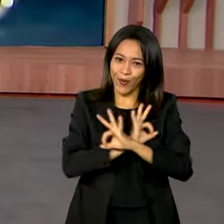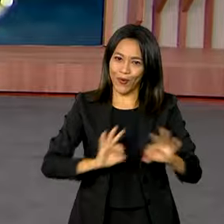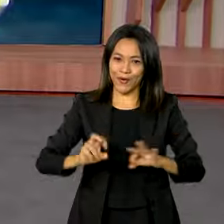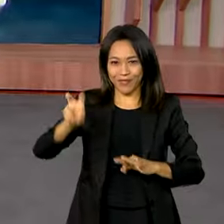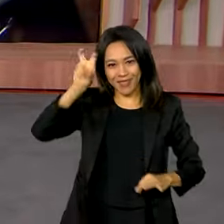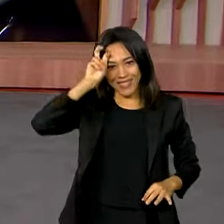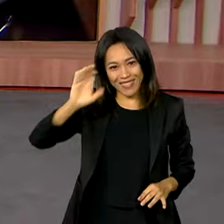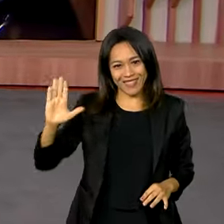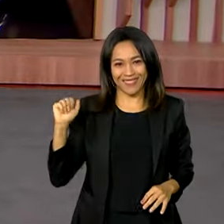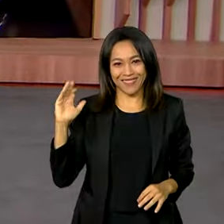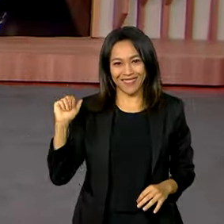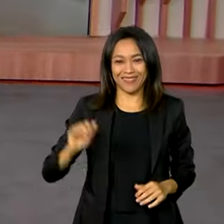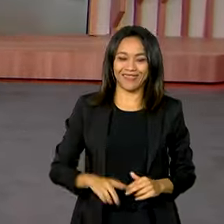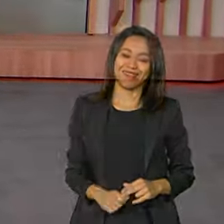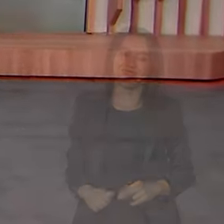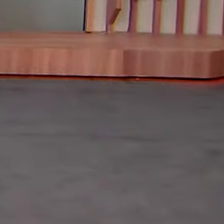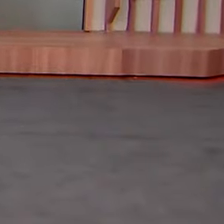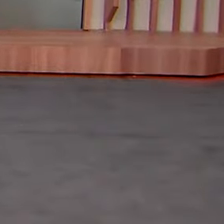-feira. Tchau!